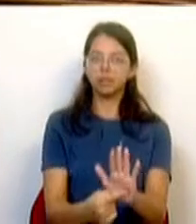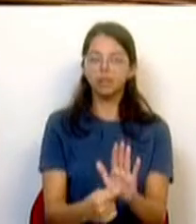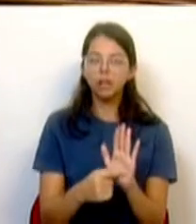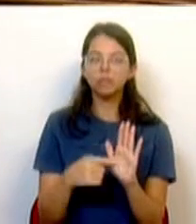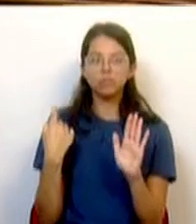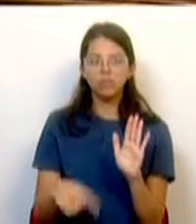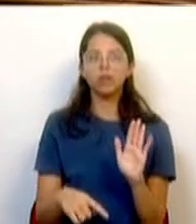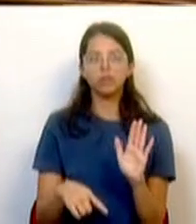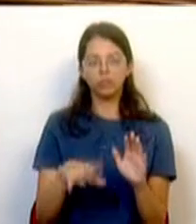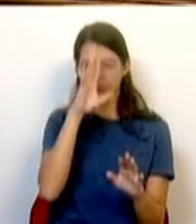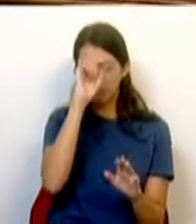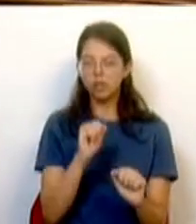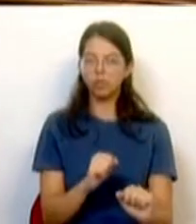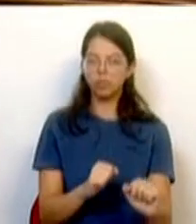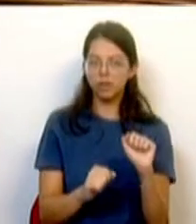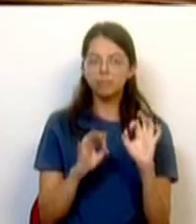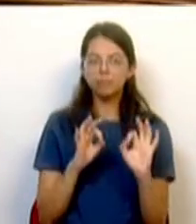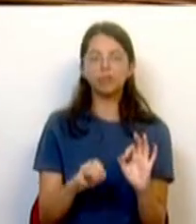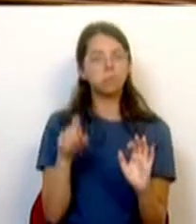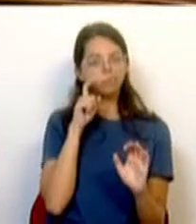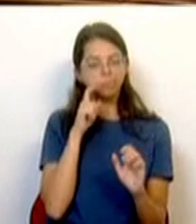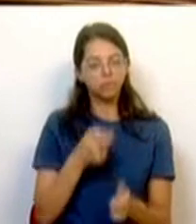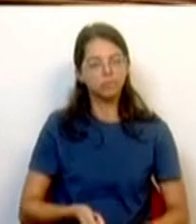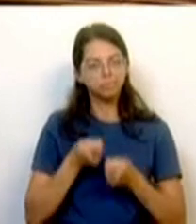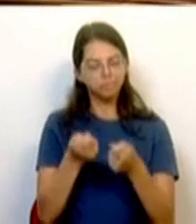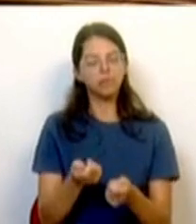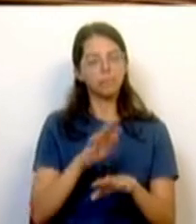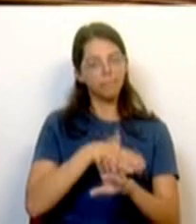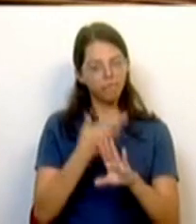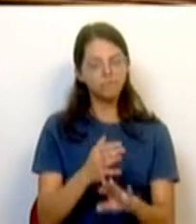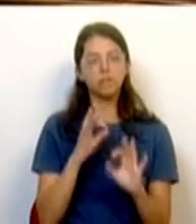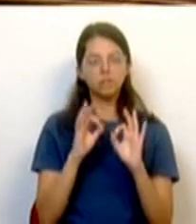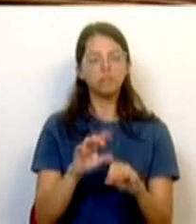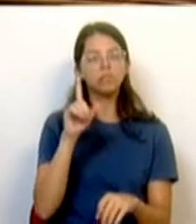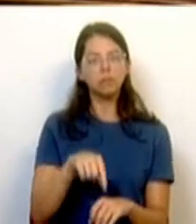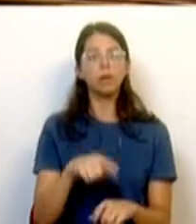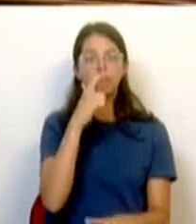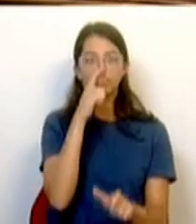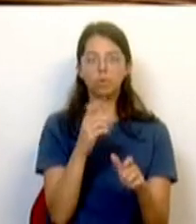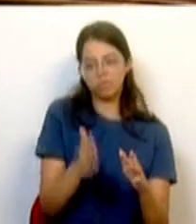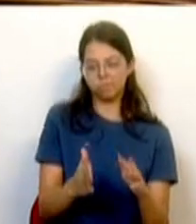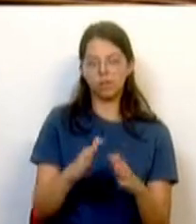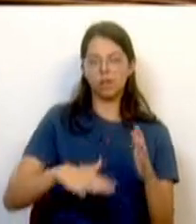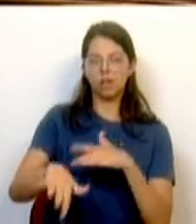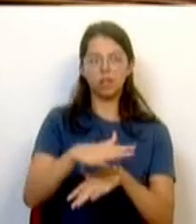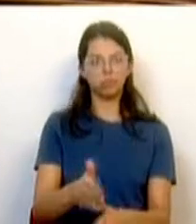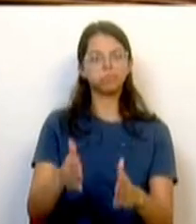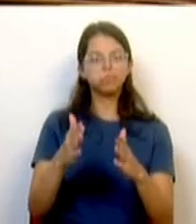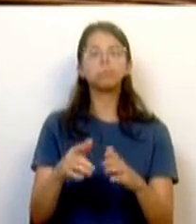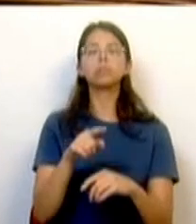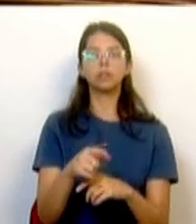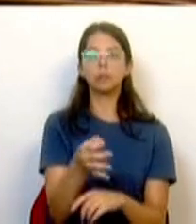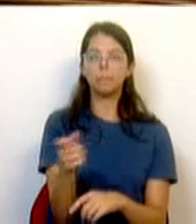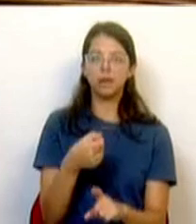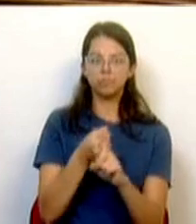Governo e do PS, em robustecer ainda mais a segurança do país e valorizar aqueles que asseguram a ordem pública e que trabalham para a